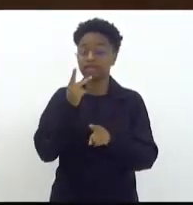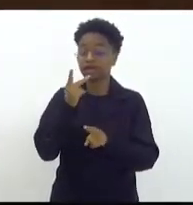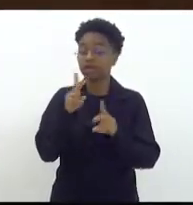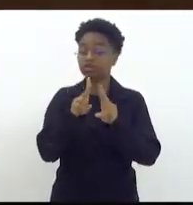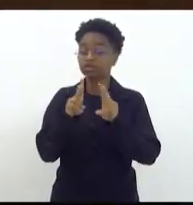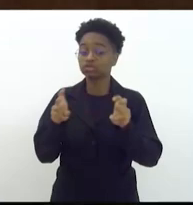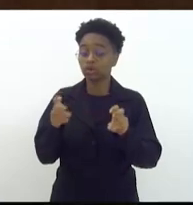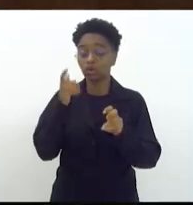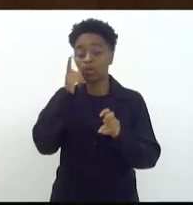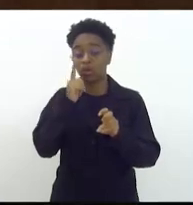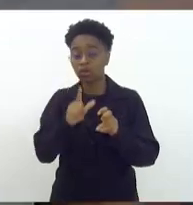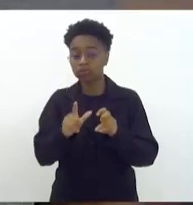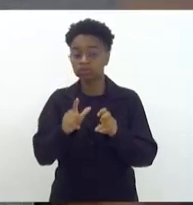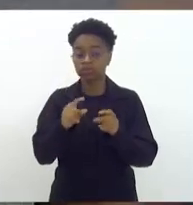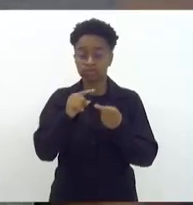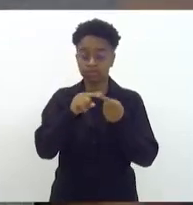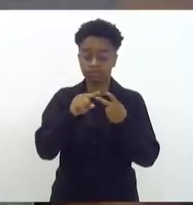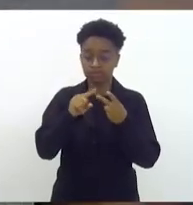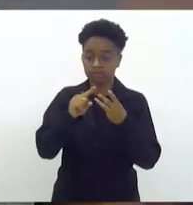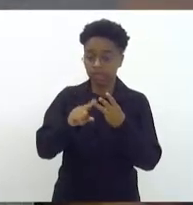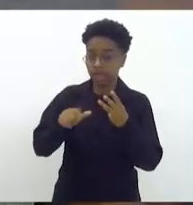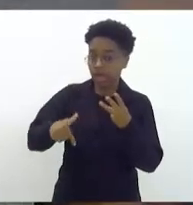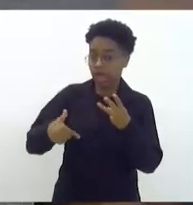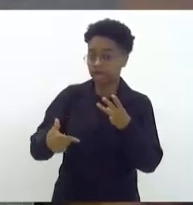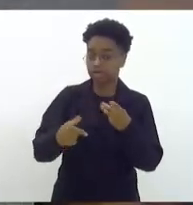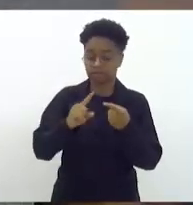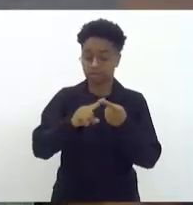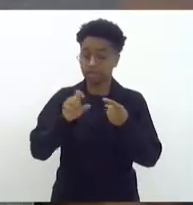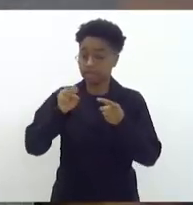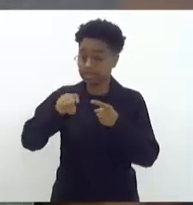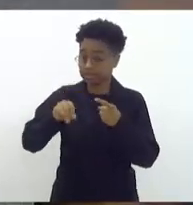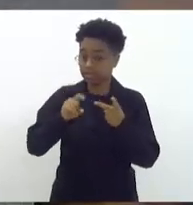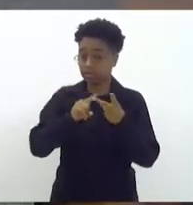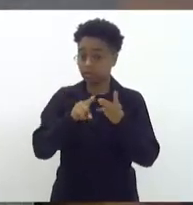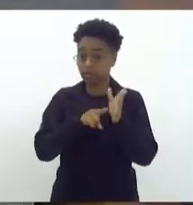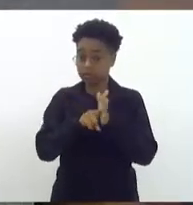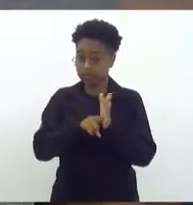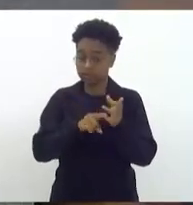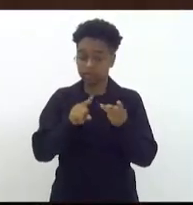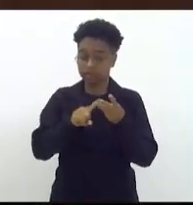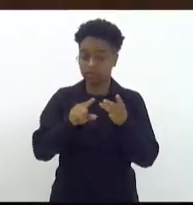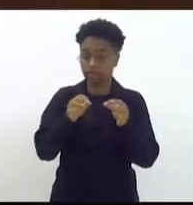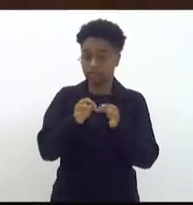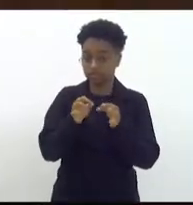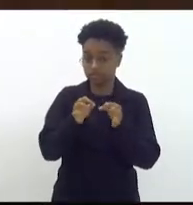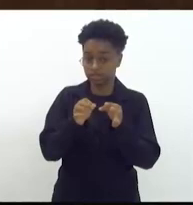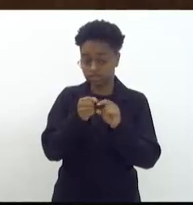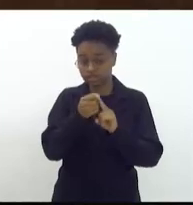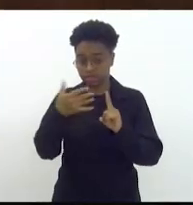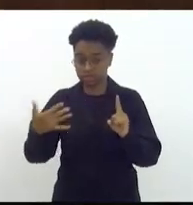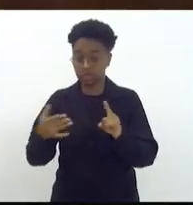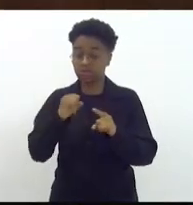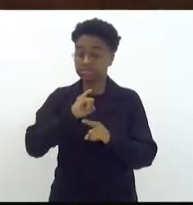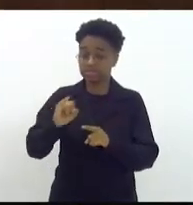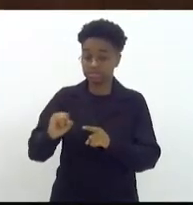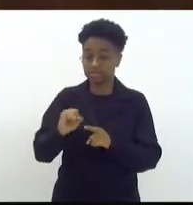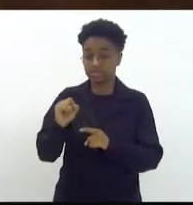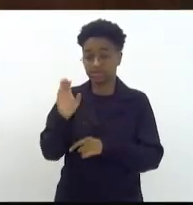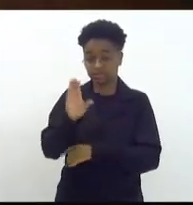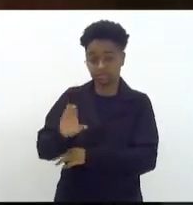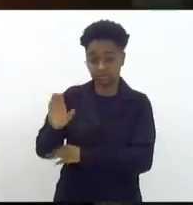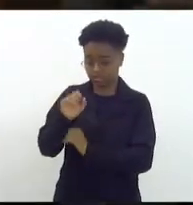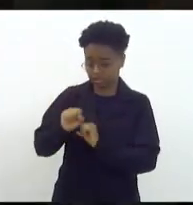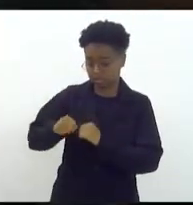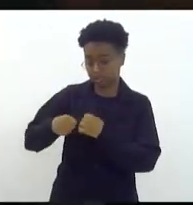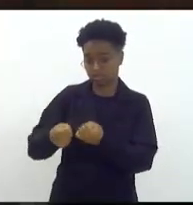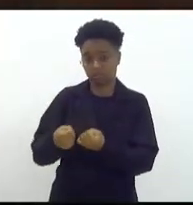garantia do tripé da universidade ensino, pesquisa e extensão. Um profissional, um cientista dedicado à universidade